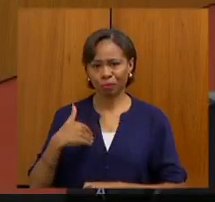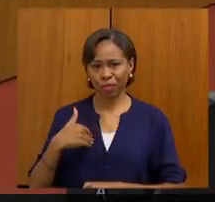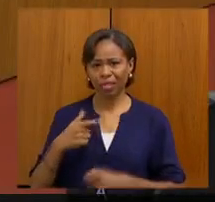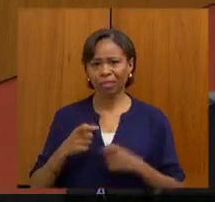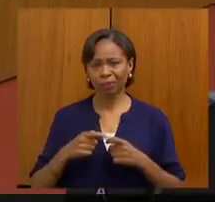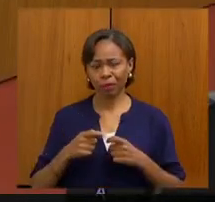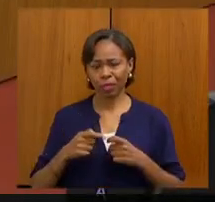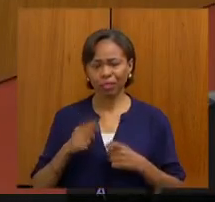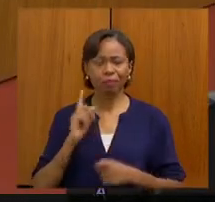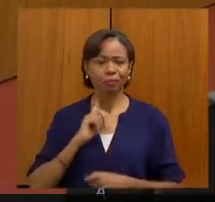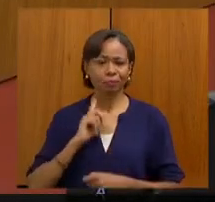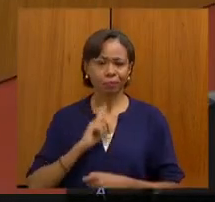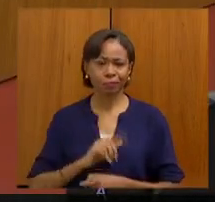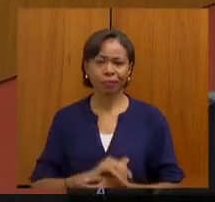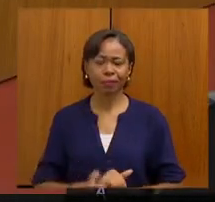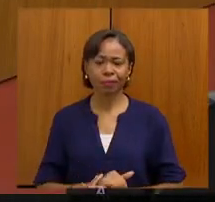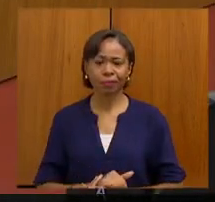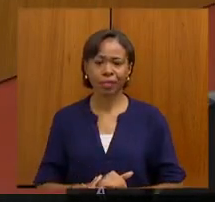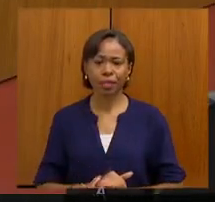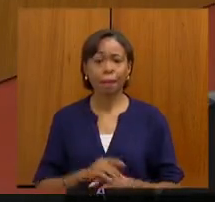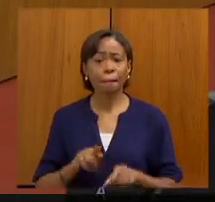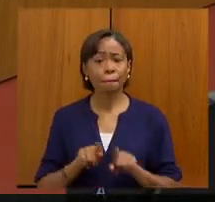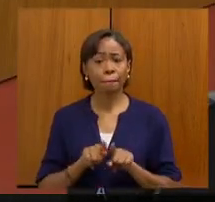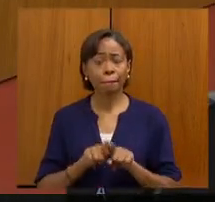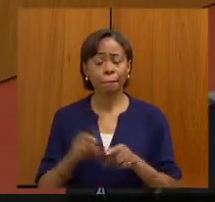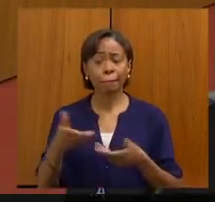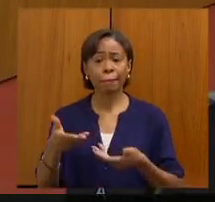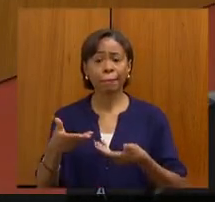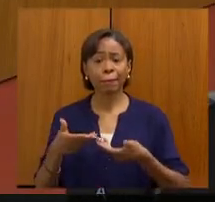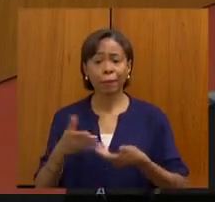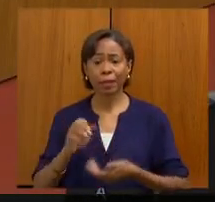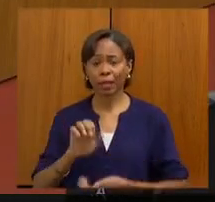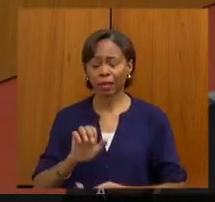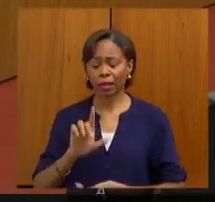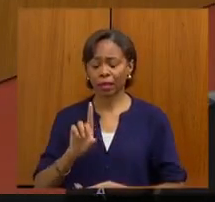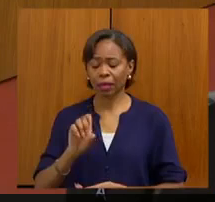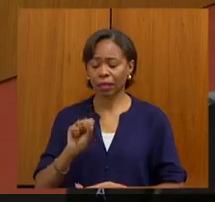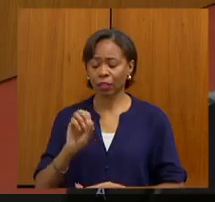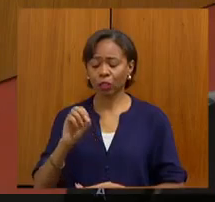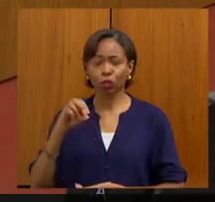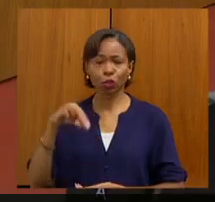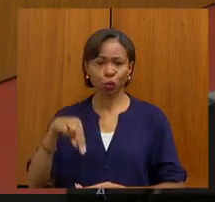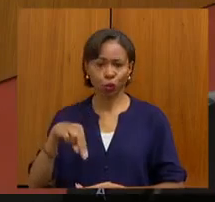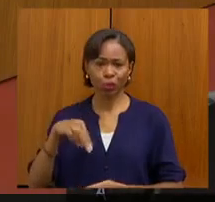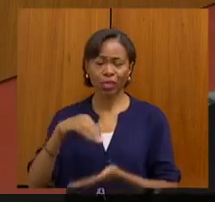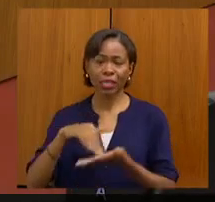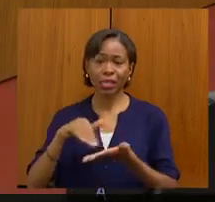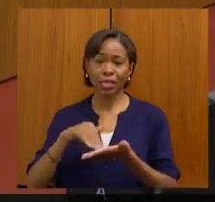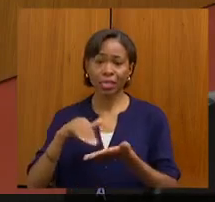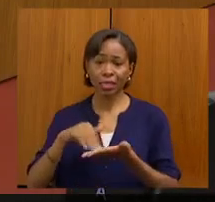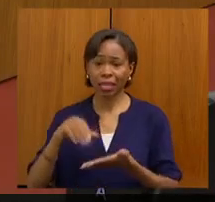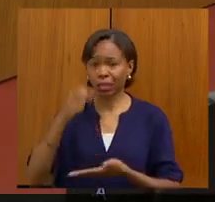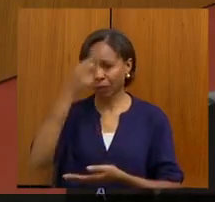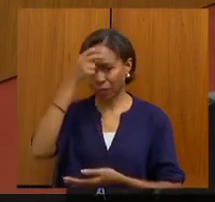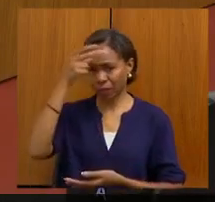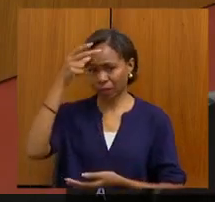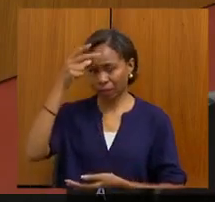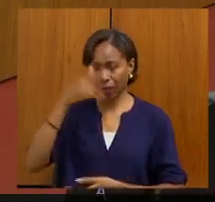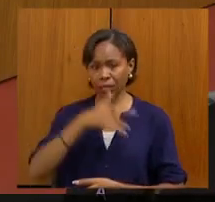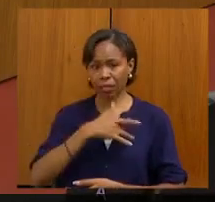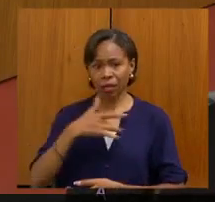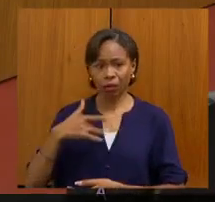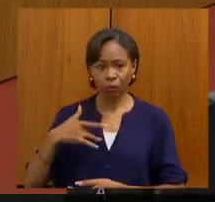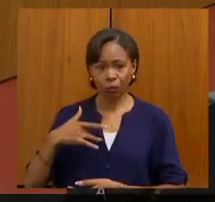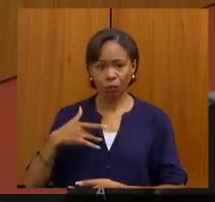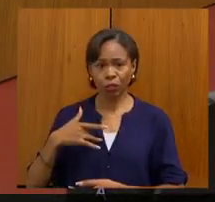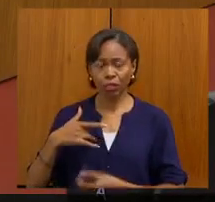chamar para fazer parte da mesa o senhor Edson Alves de Oliveira, secretário municipal de saúde de Engenheiro